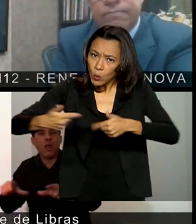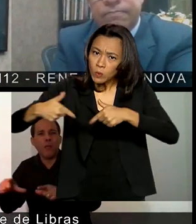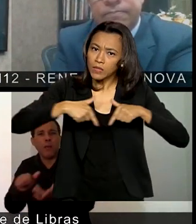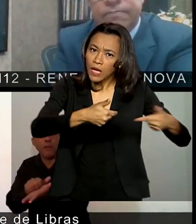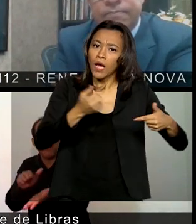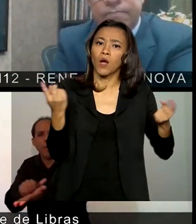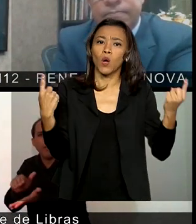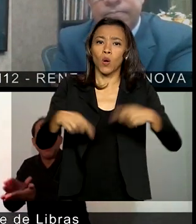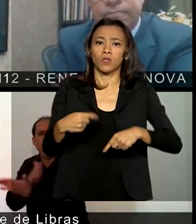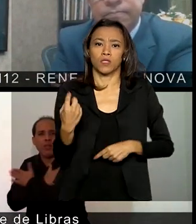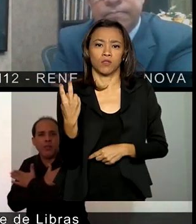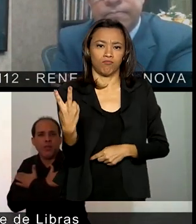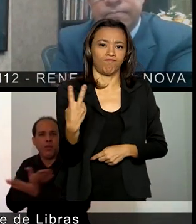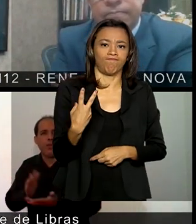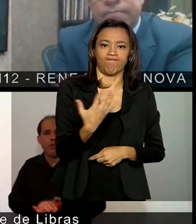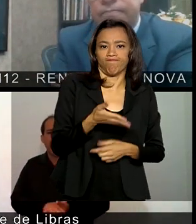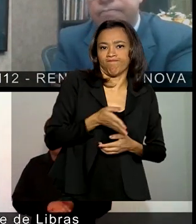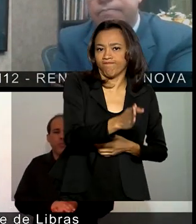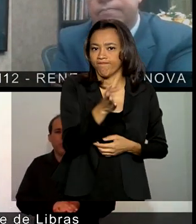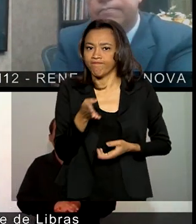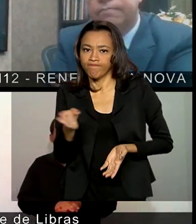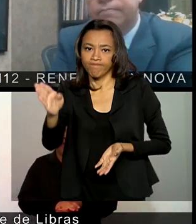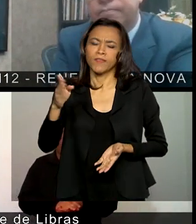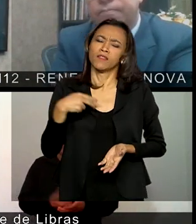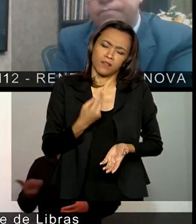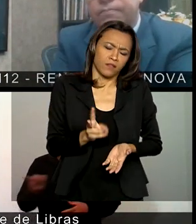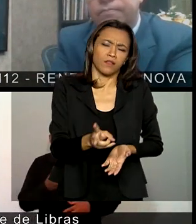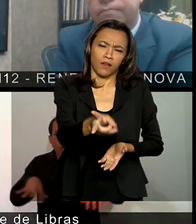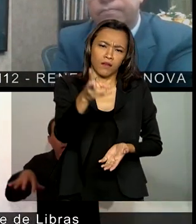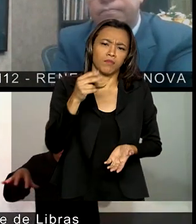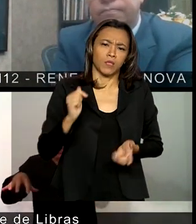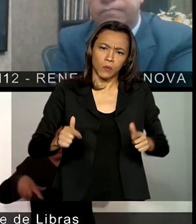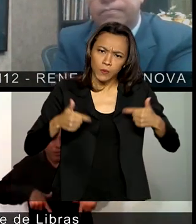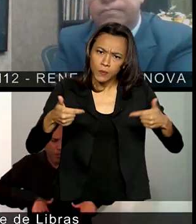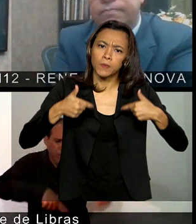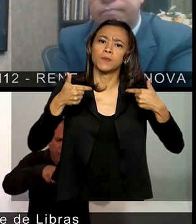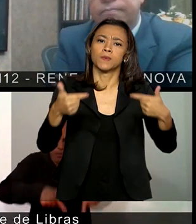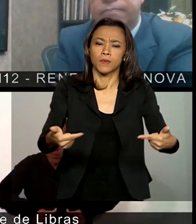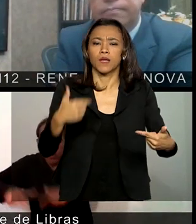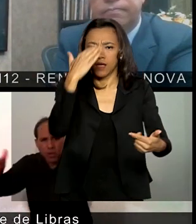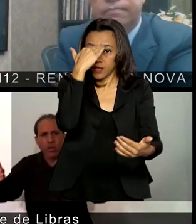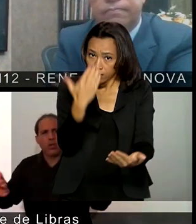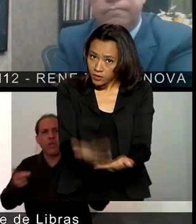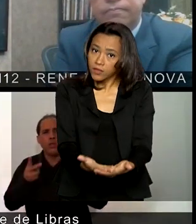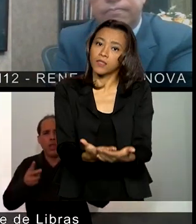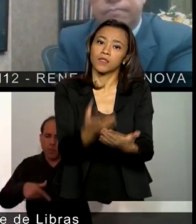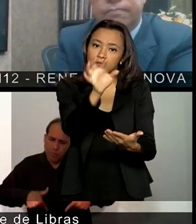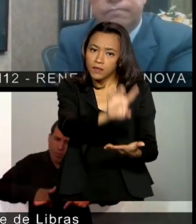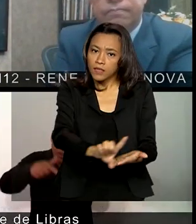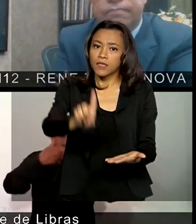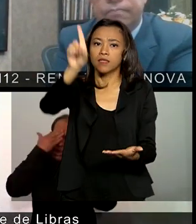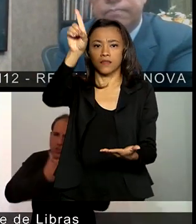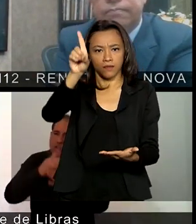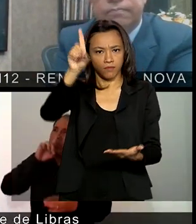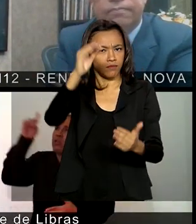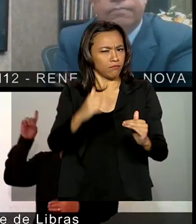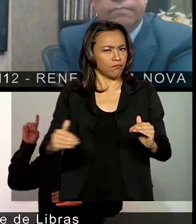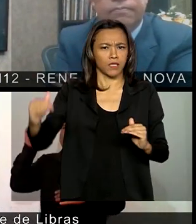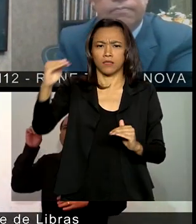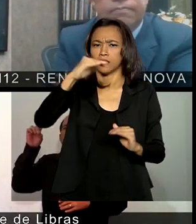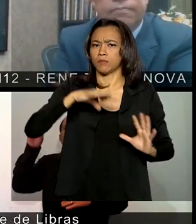Obviamente, sempre lutamos, crendo, acreditando em Deus acima de tudo.